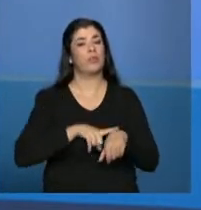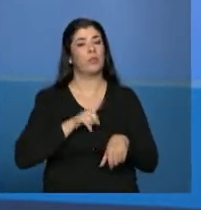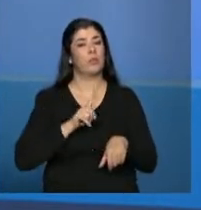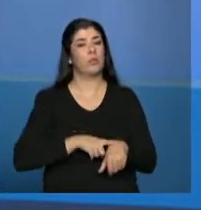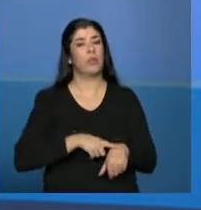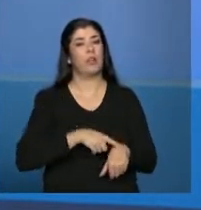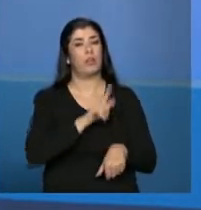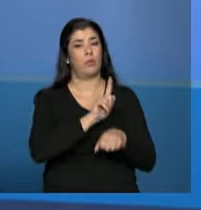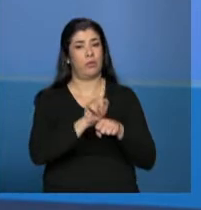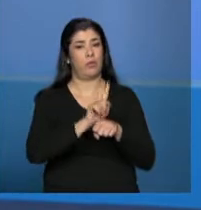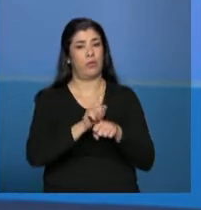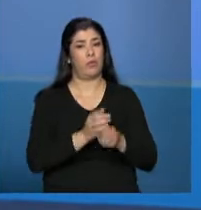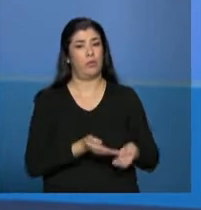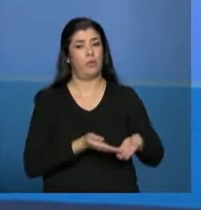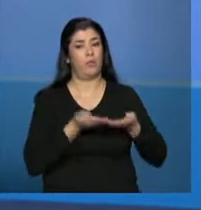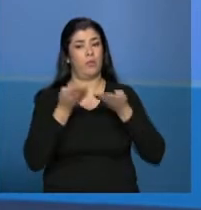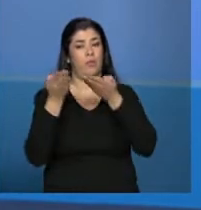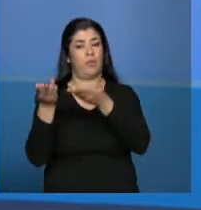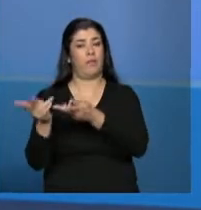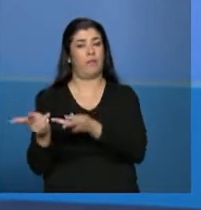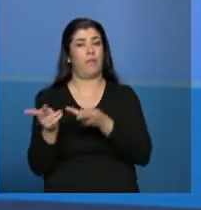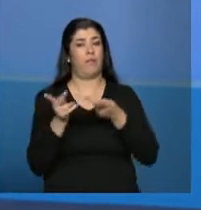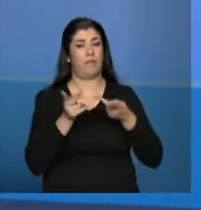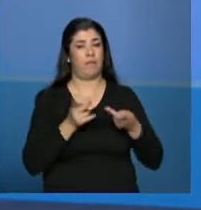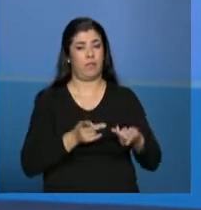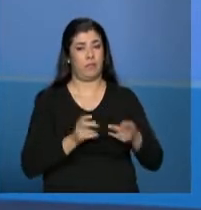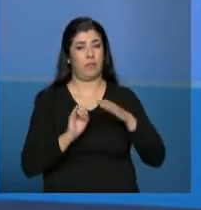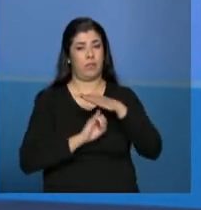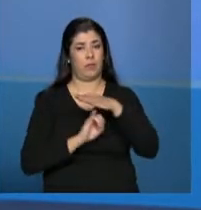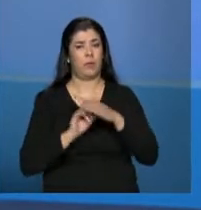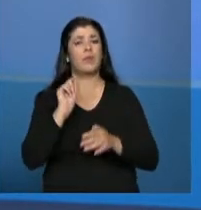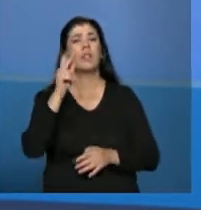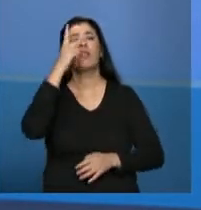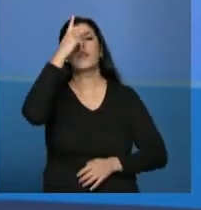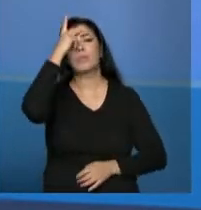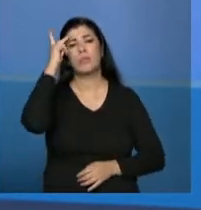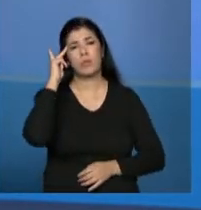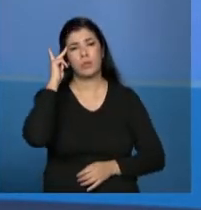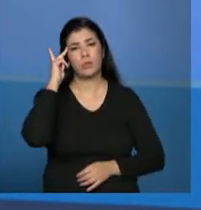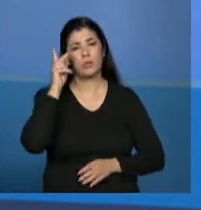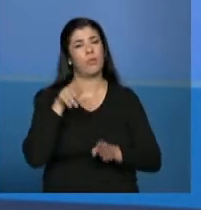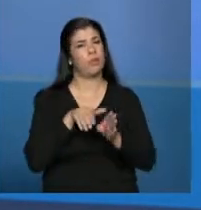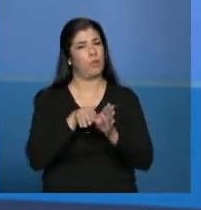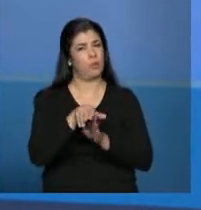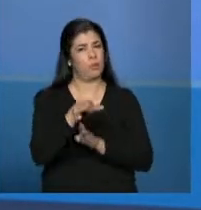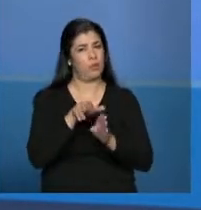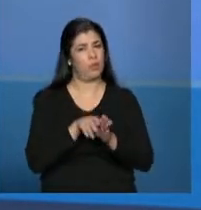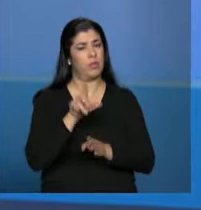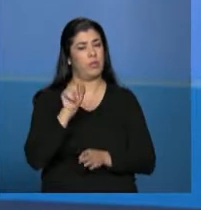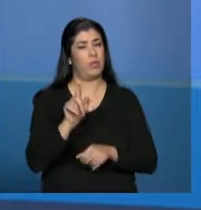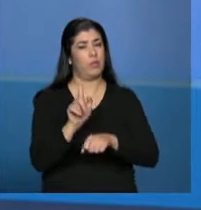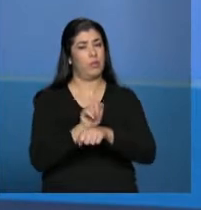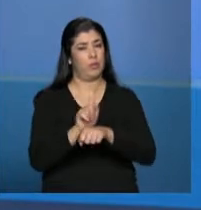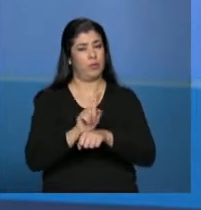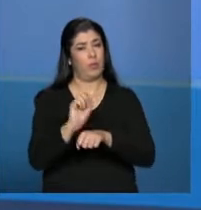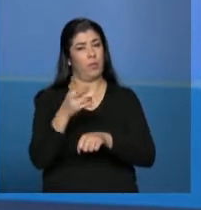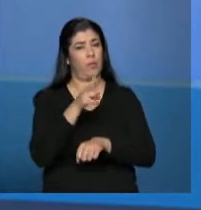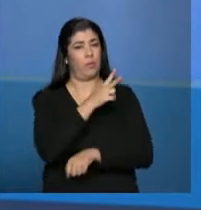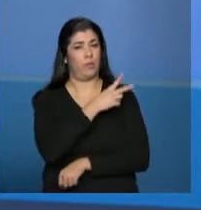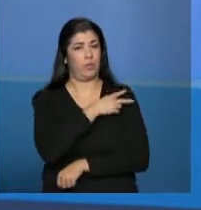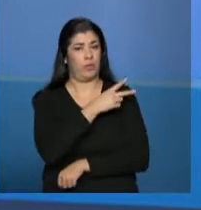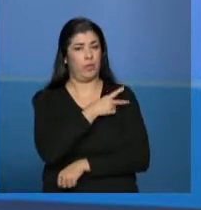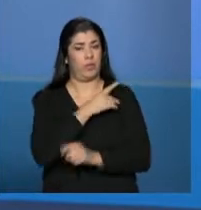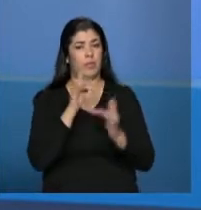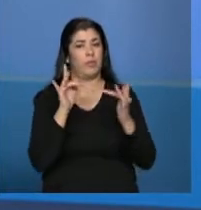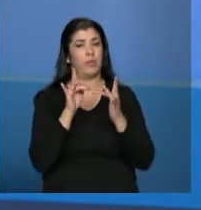que ele vai visitar essa entidade. Quem vai visitar essa entidade tem que fazer esse agendamento. A gente recomenda que esse gestor, que esse técnico, entre em contato